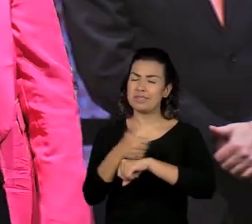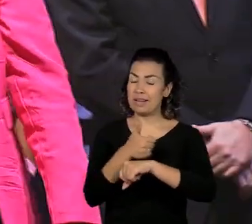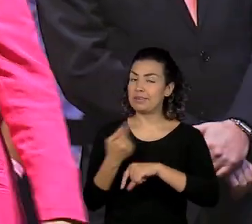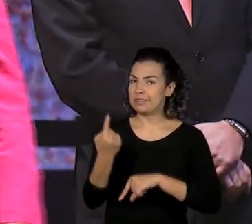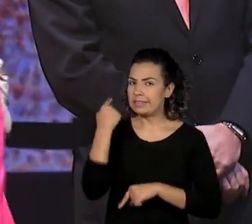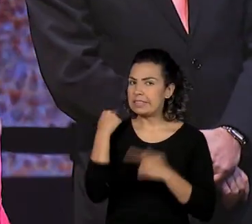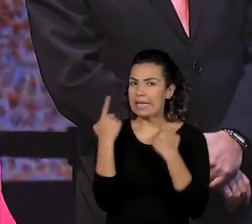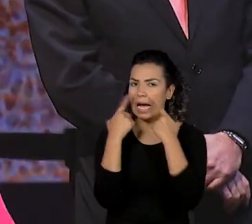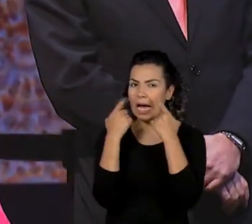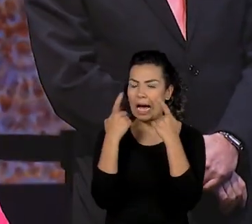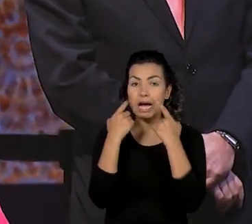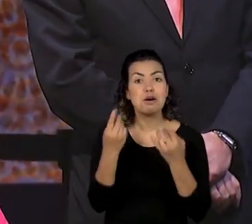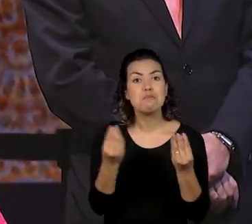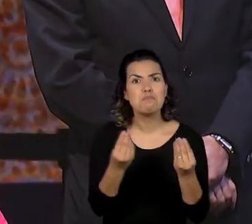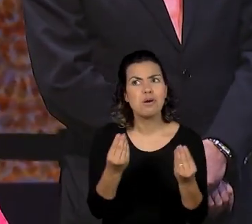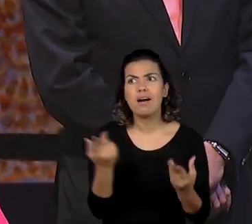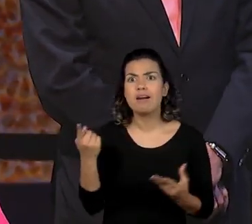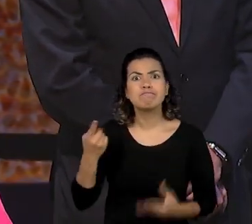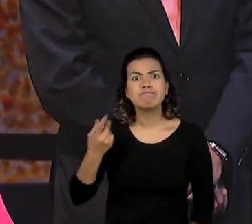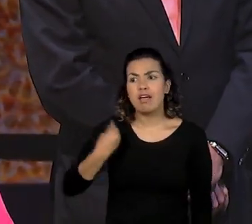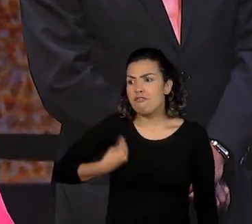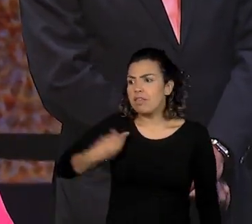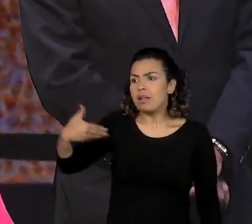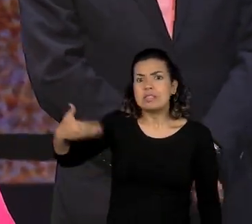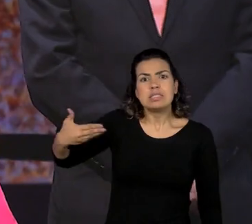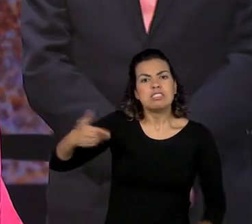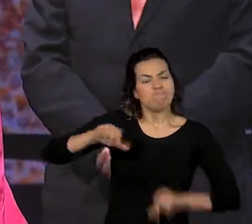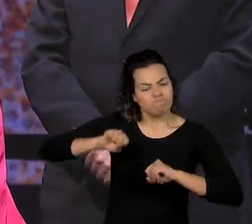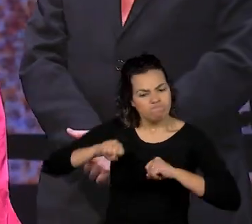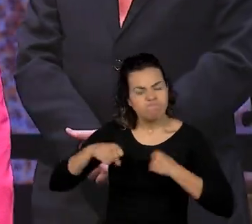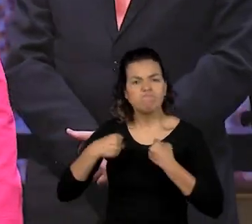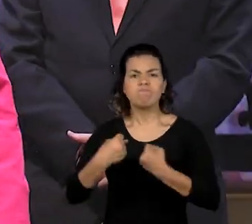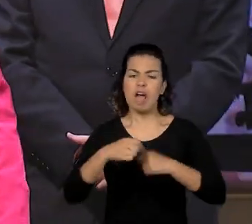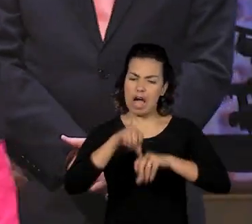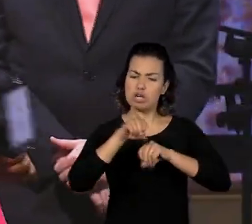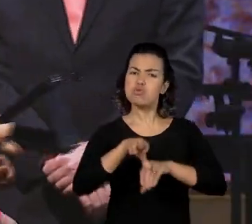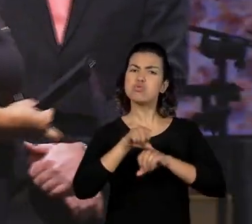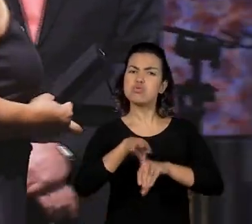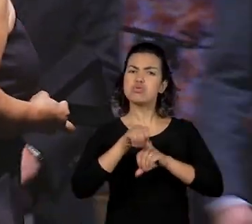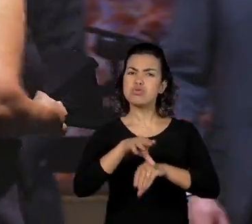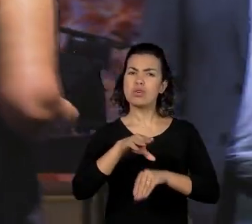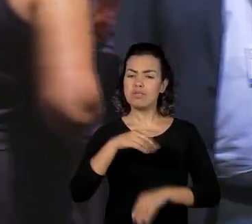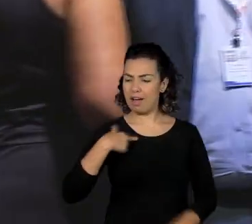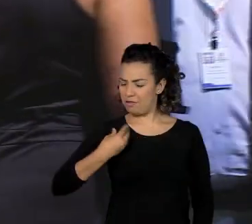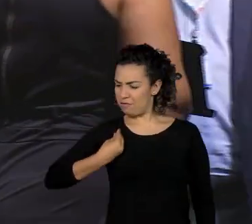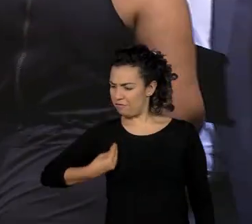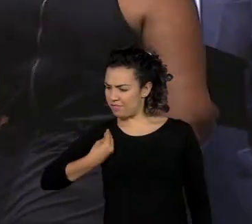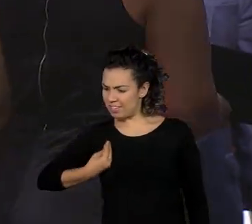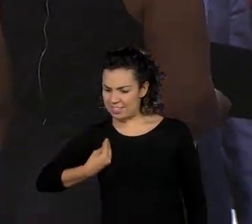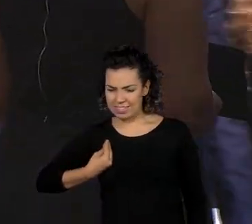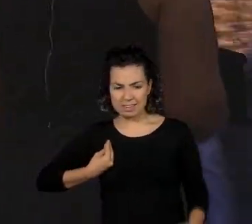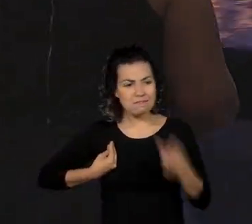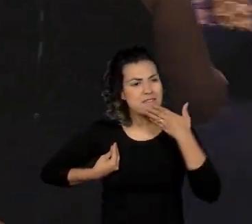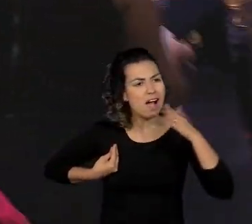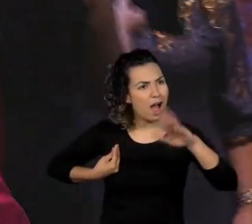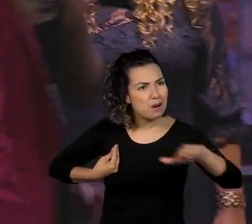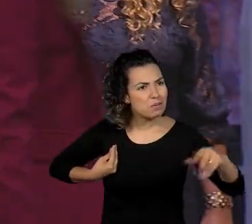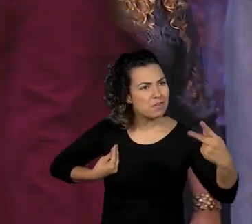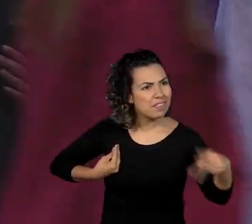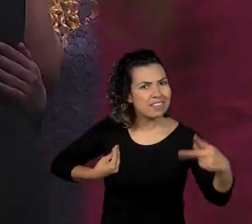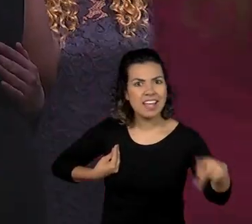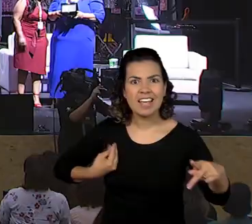porque imagina uma vida dedicada à educação. São histórias de vidas que se confundem com as histórias dos próprios alunos.